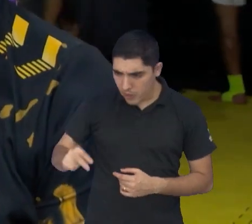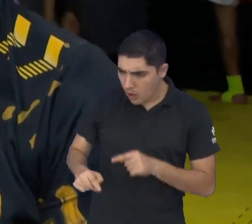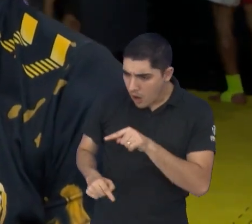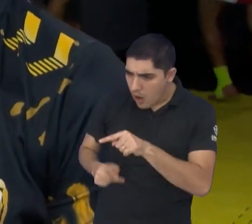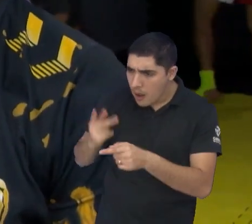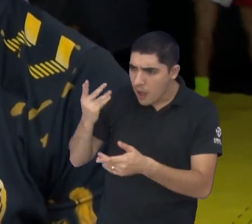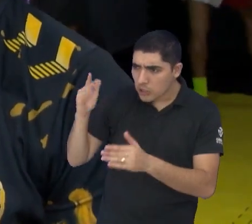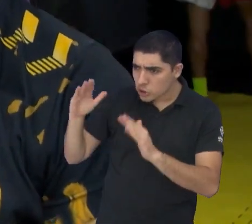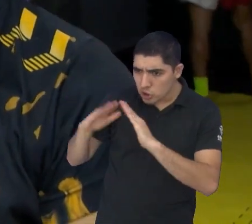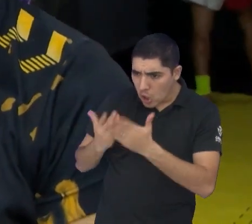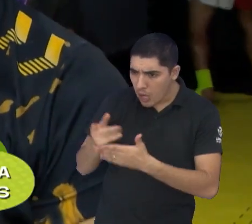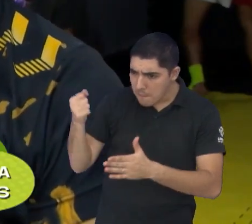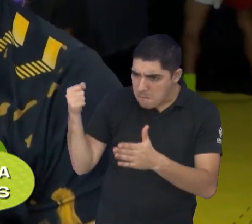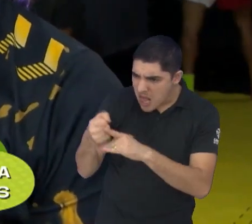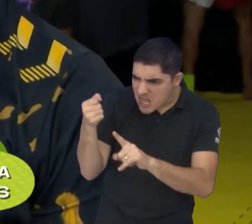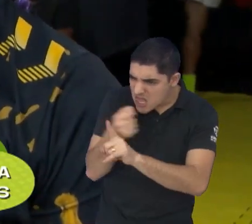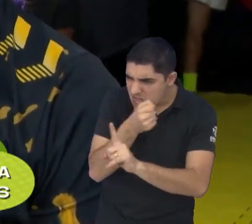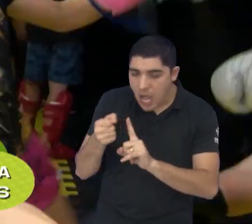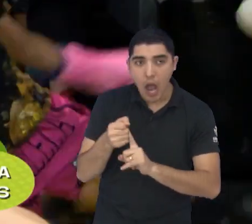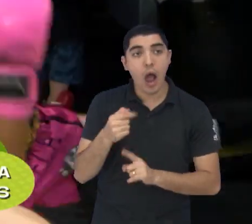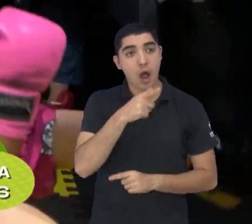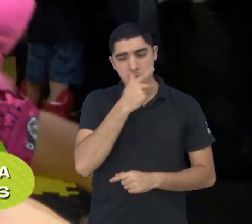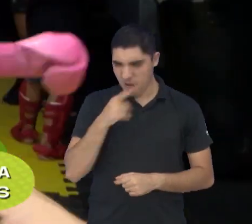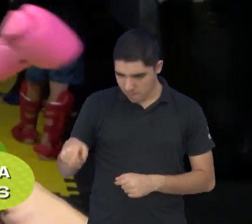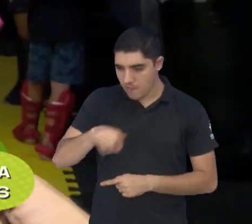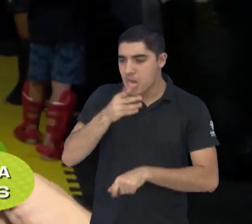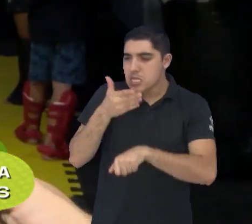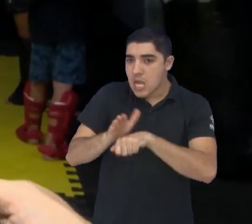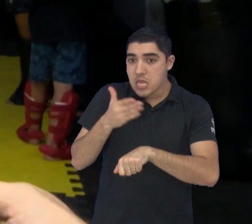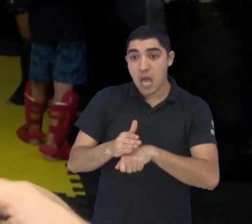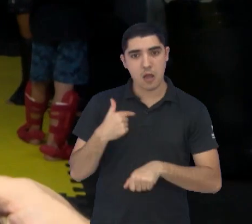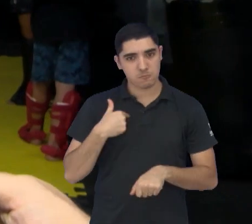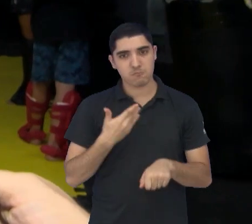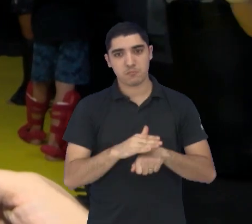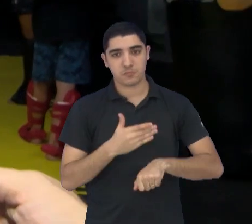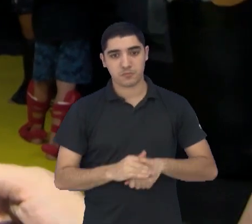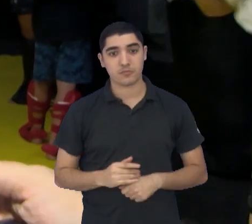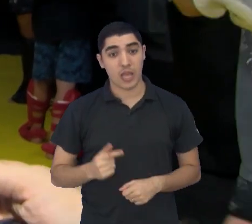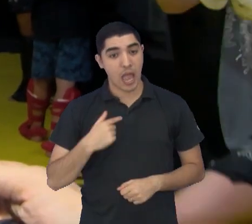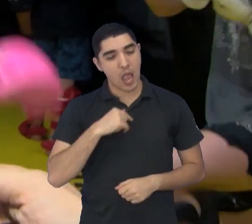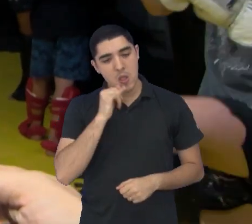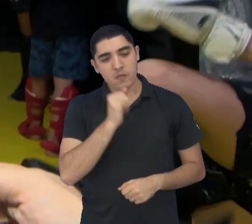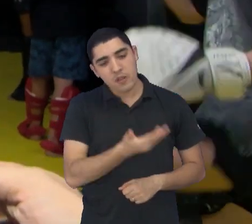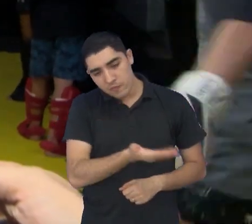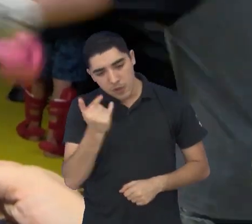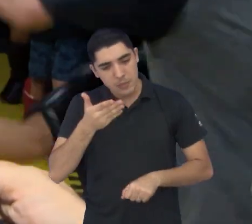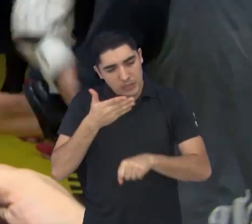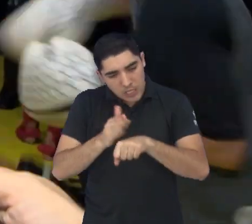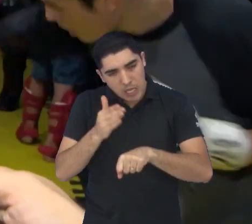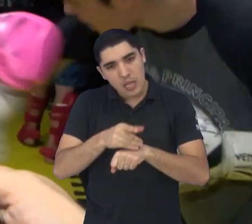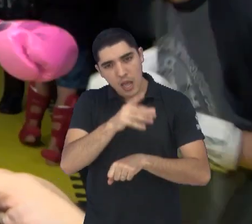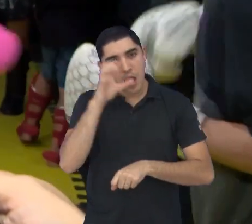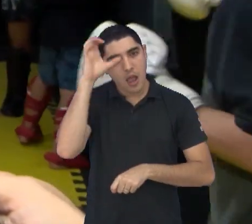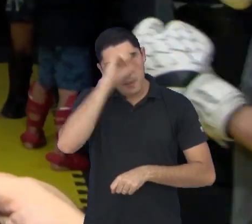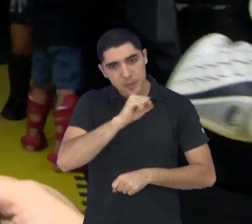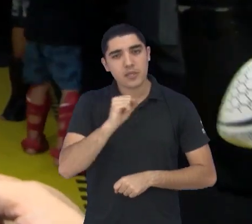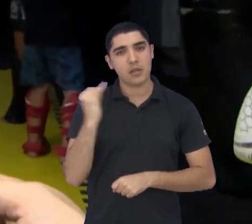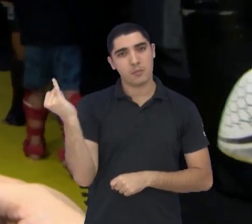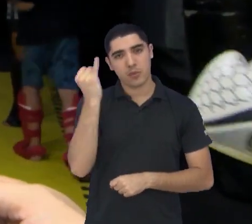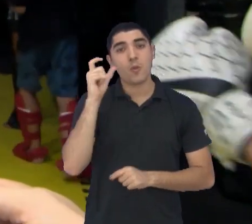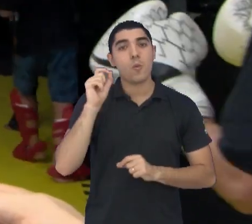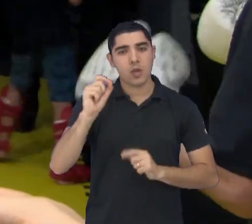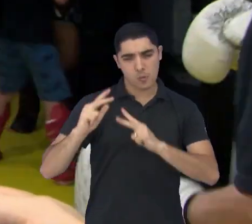aí eu fui treinar, né? E aí eu não quis mais parar. E aí a gente falou, vamos treinar um pouquinho aí, aprender um pouco aí da arte